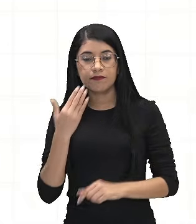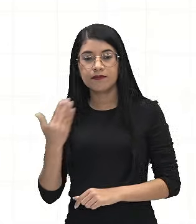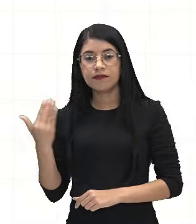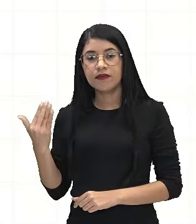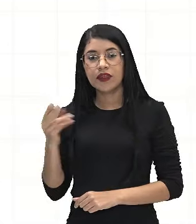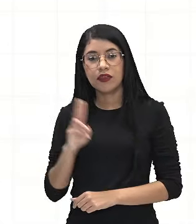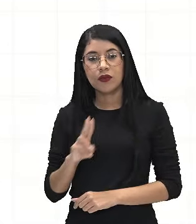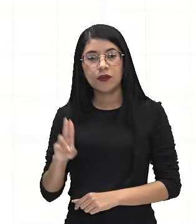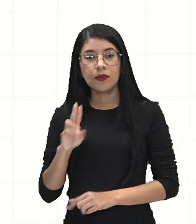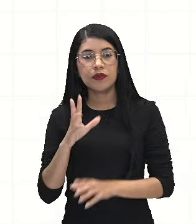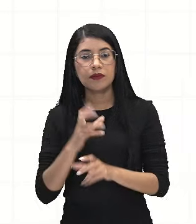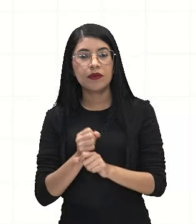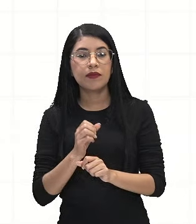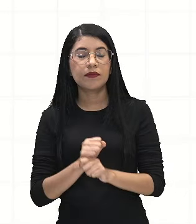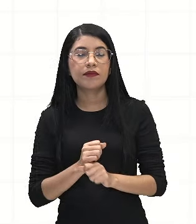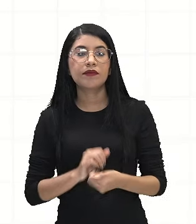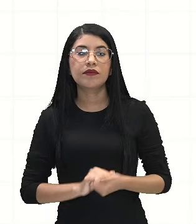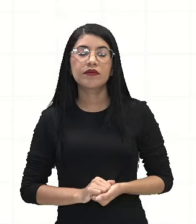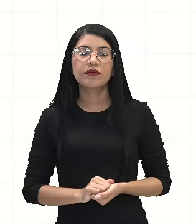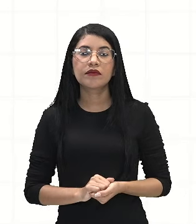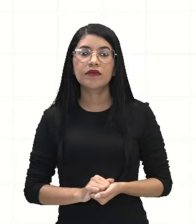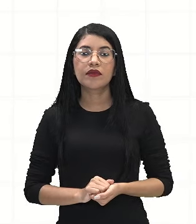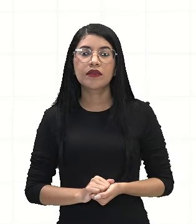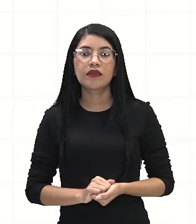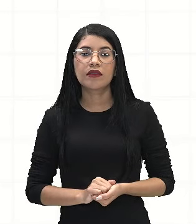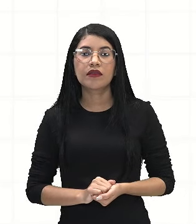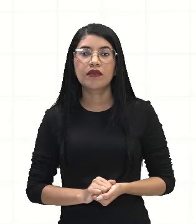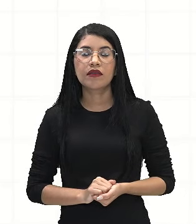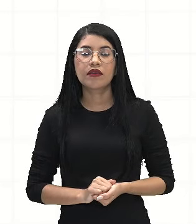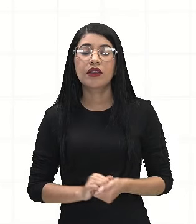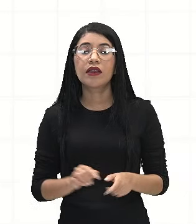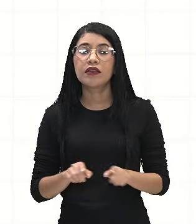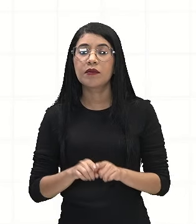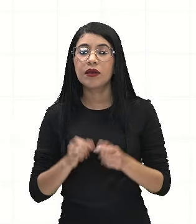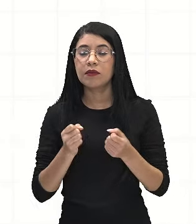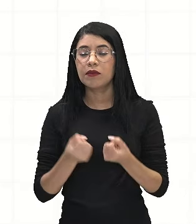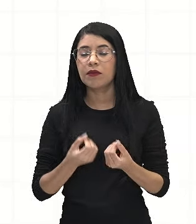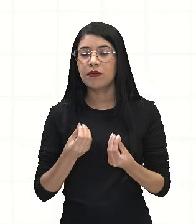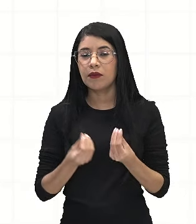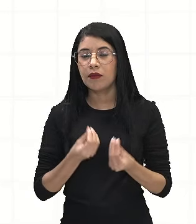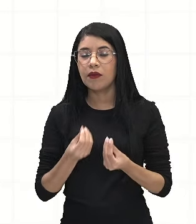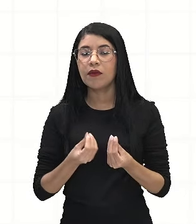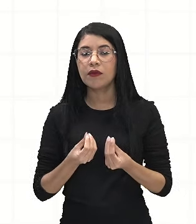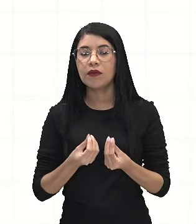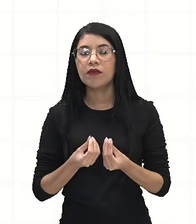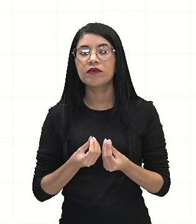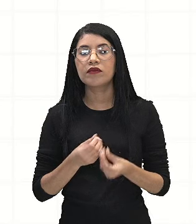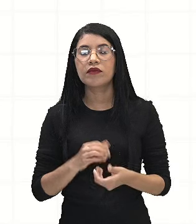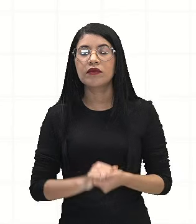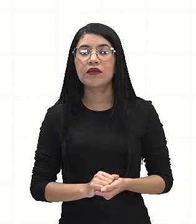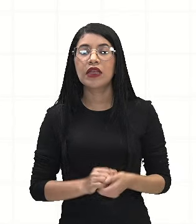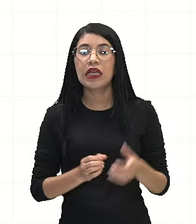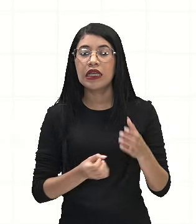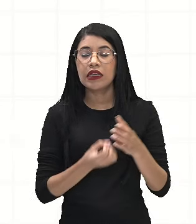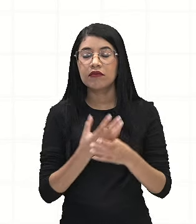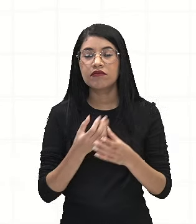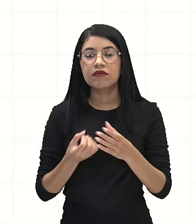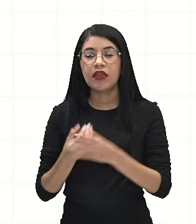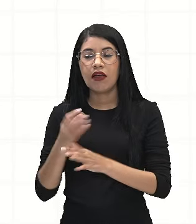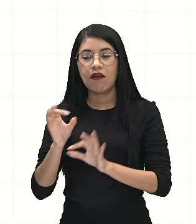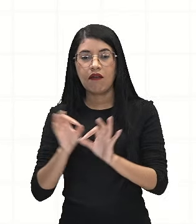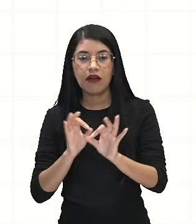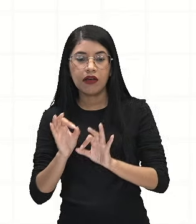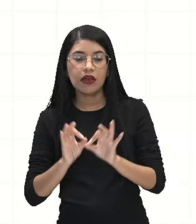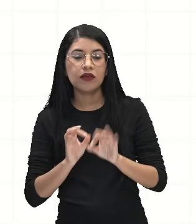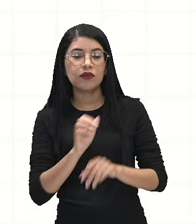a fórmula, né? Mas também a gente pode visualizar construindo aí os eventos, construindo o evento